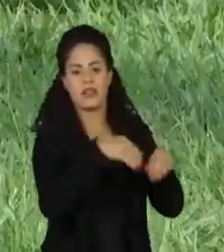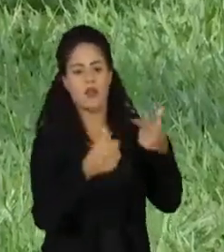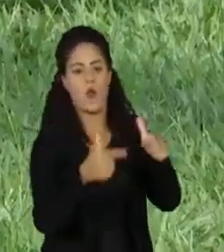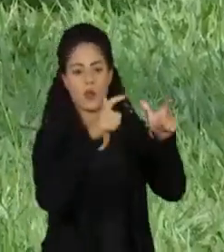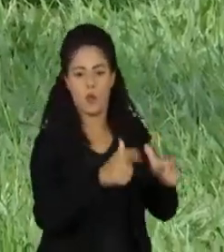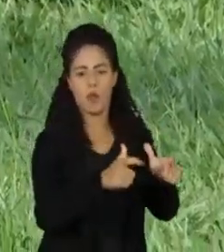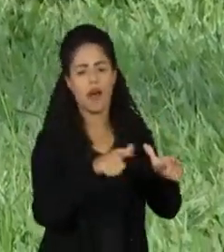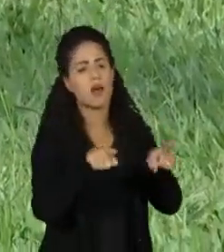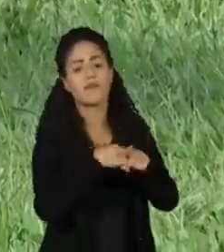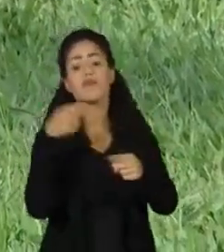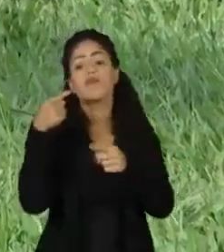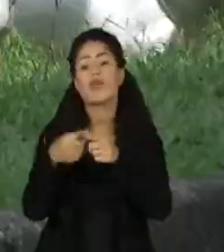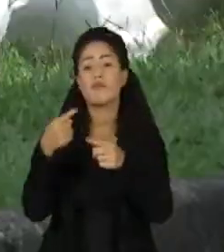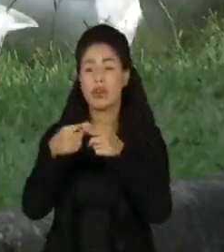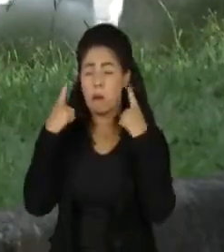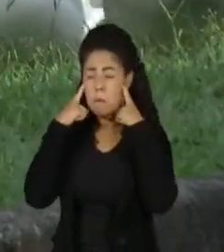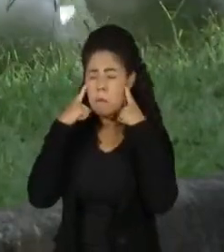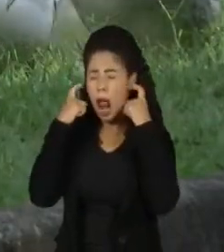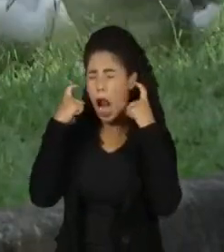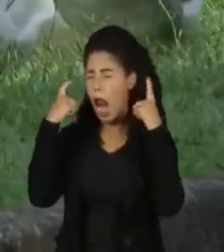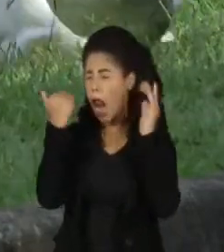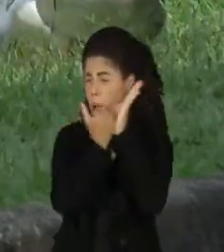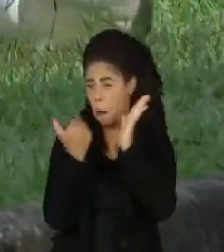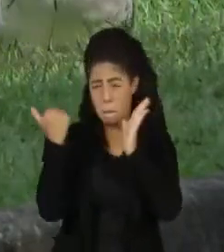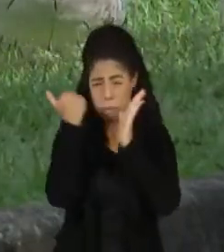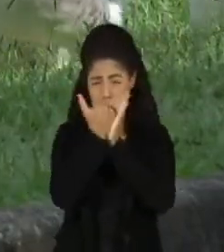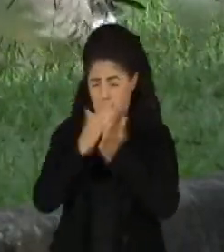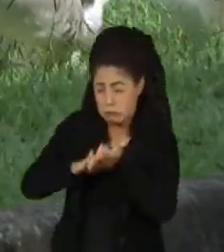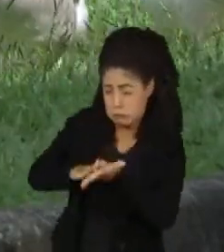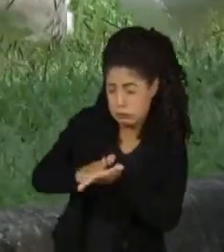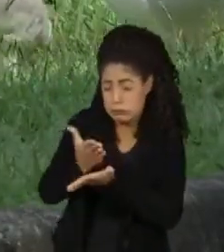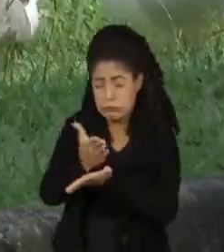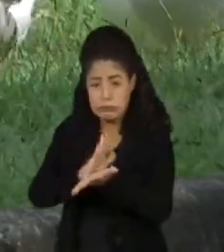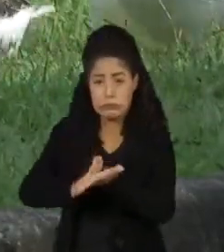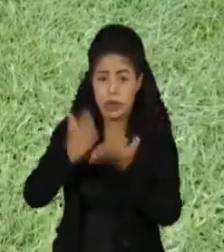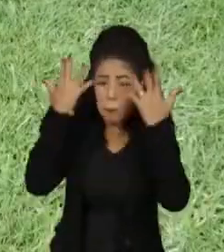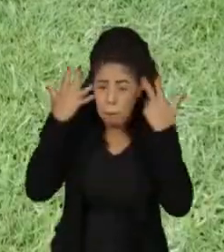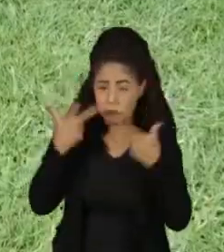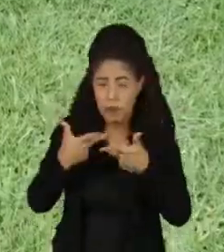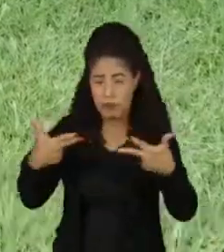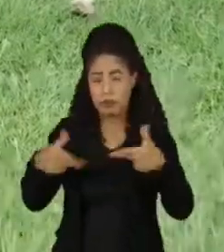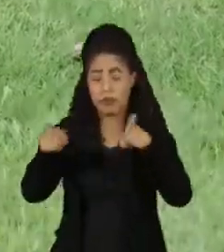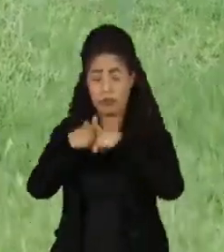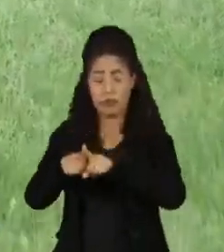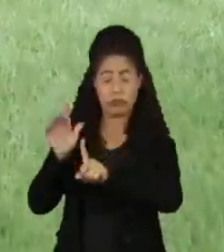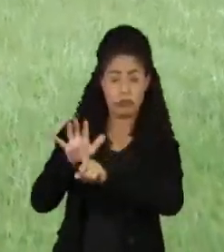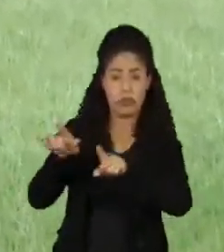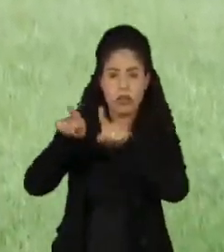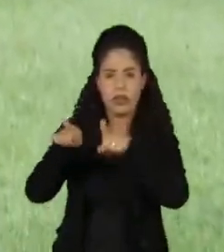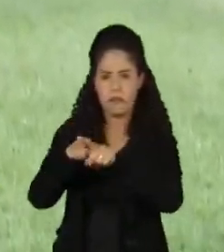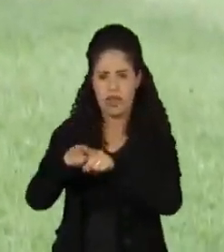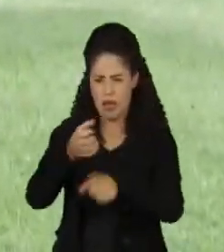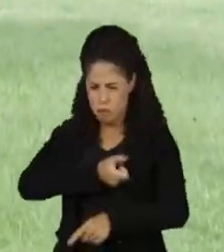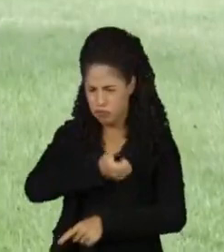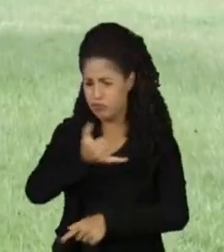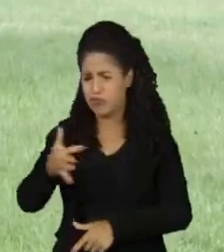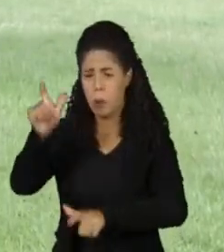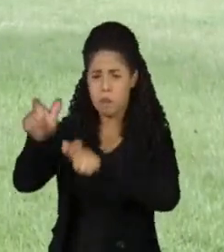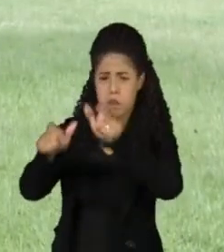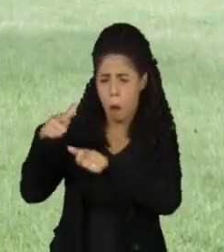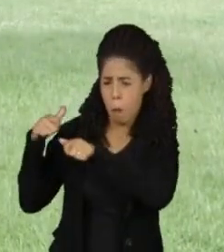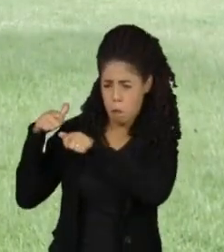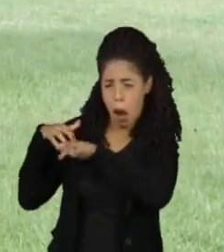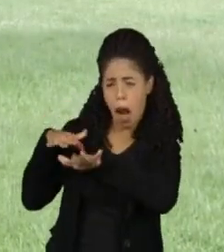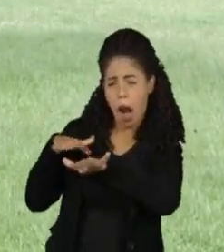Isso porque o som alto causaria perturbação aos animais e a quantidade de pessoas no local poderia